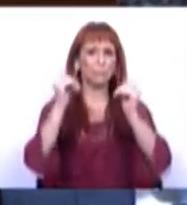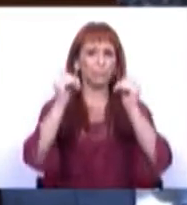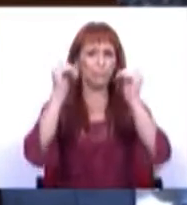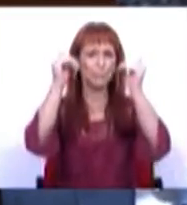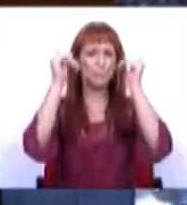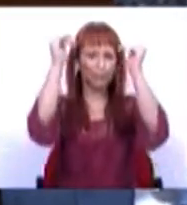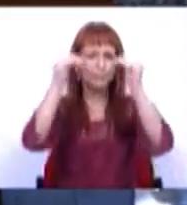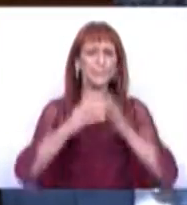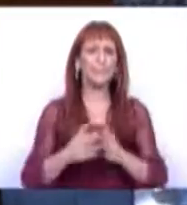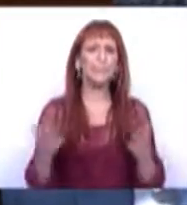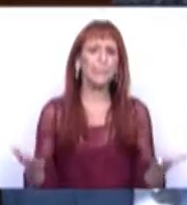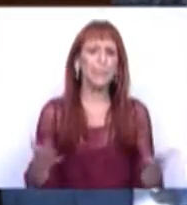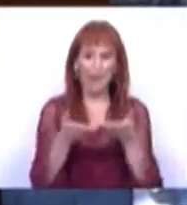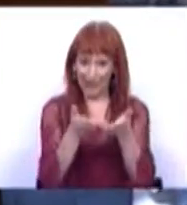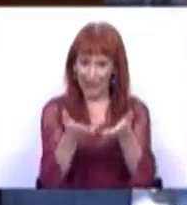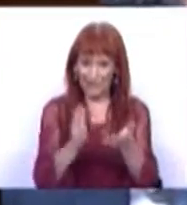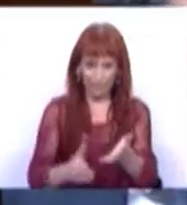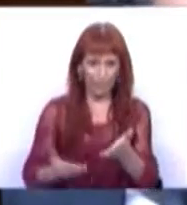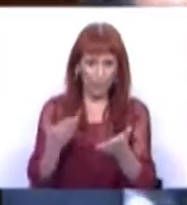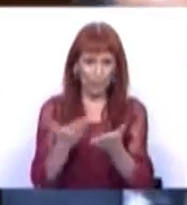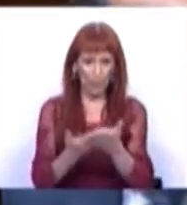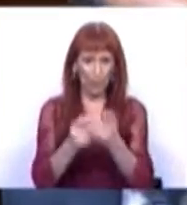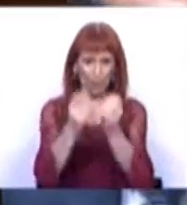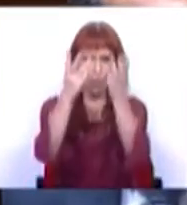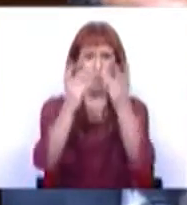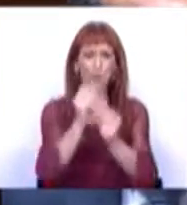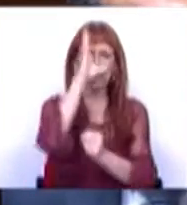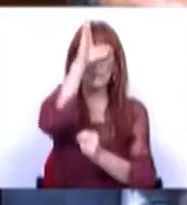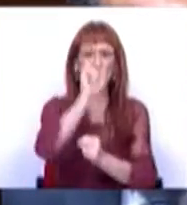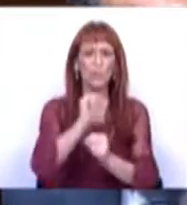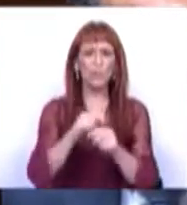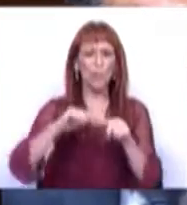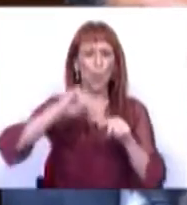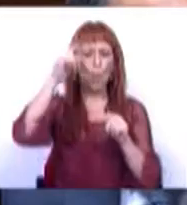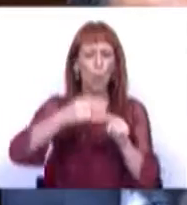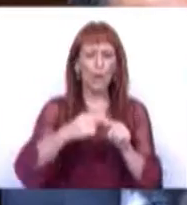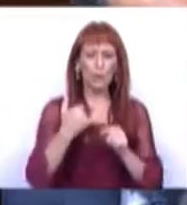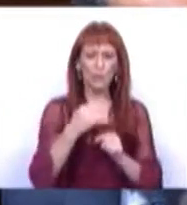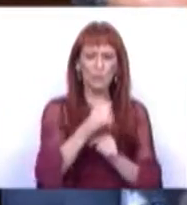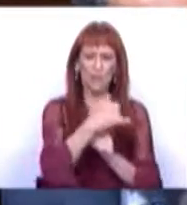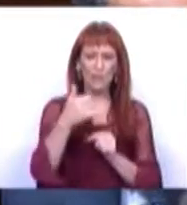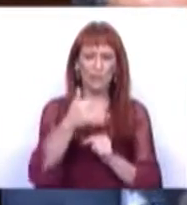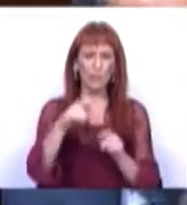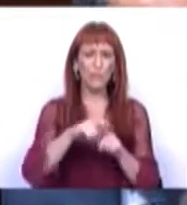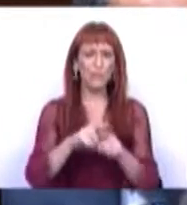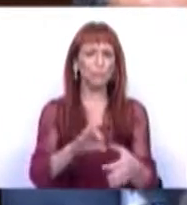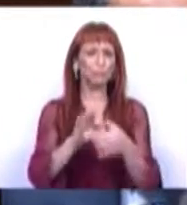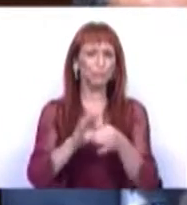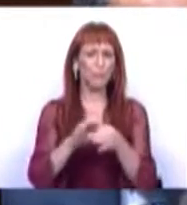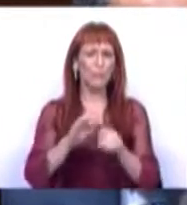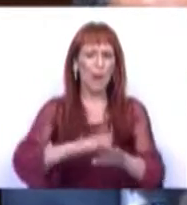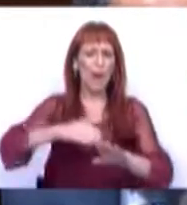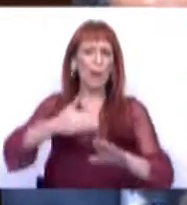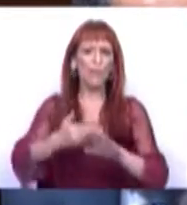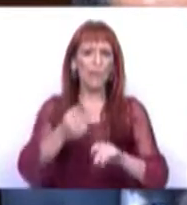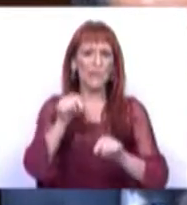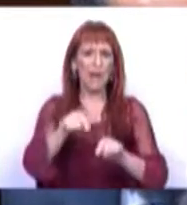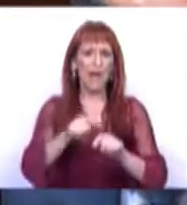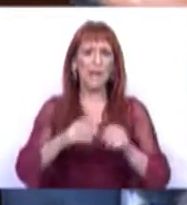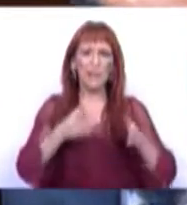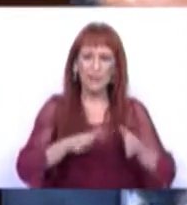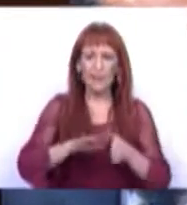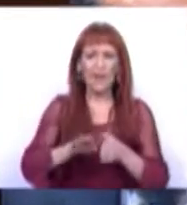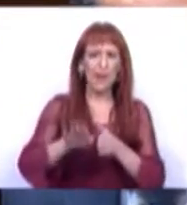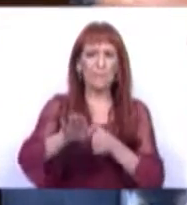crescente. Esta proposta de Orçamento de Estado para 2022 consolida e reforça esta